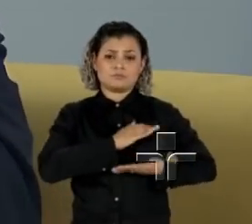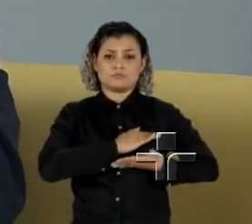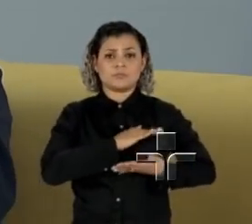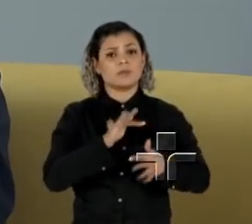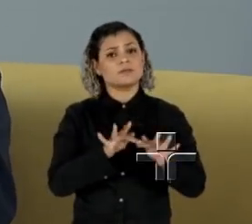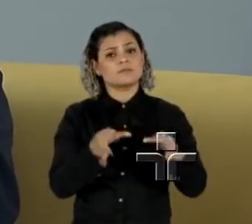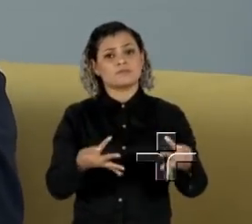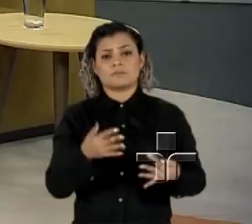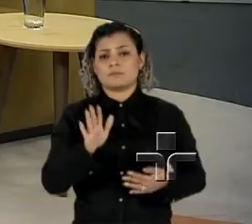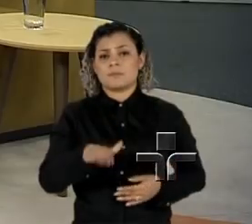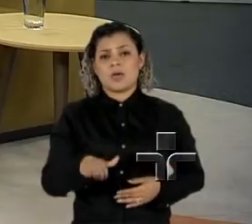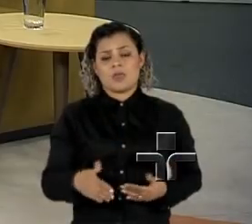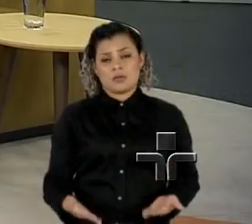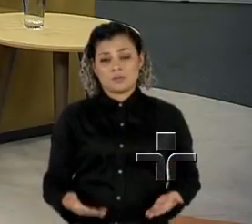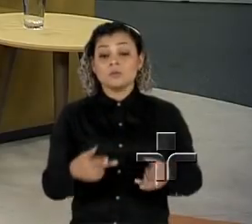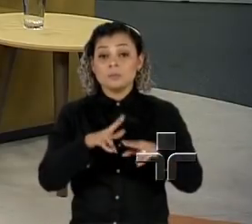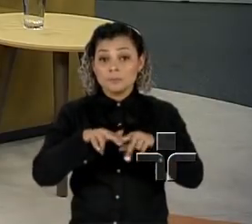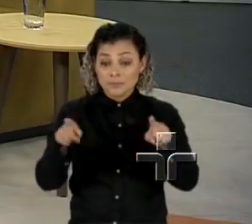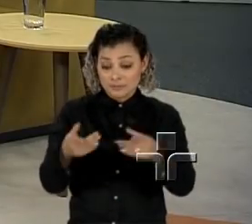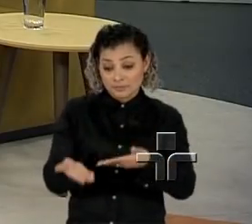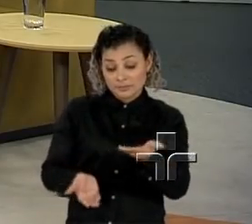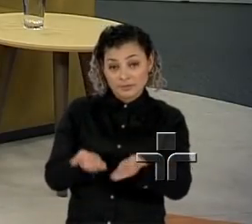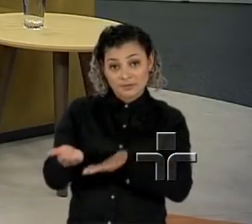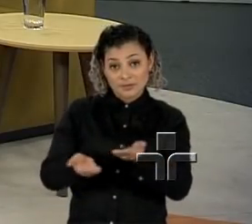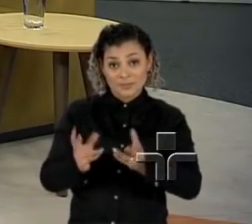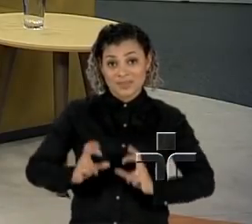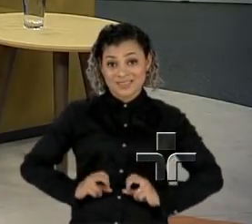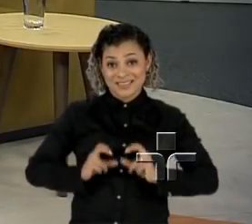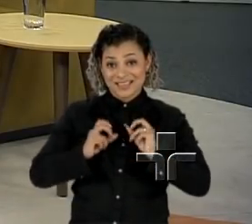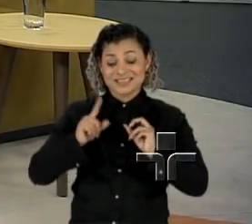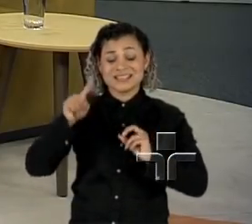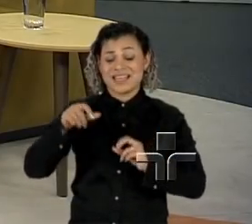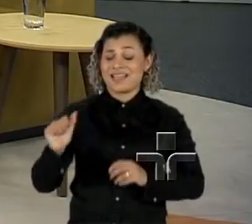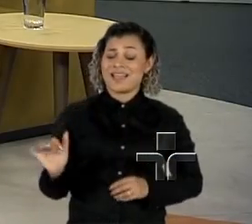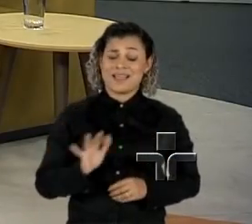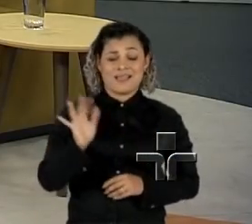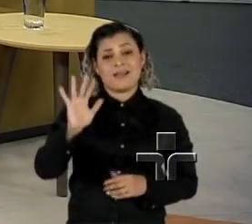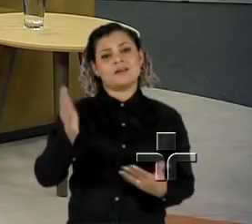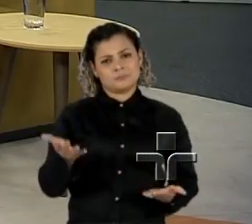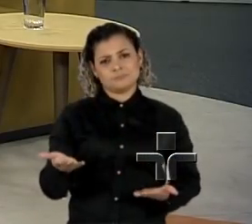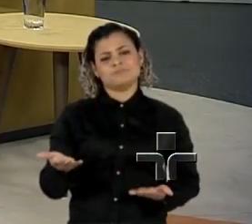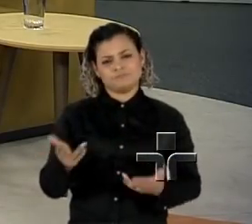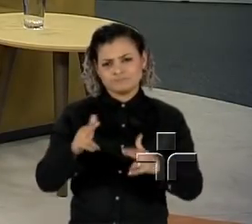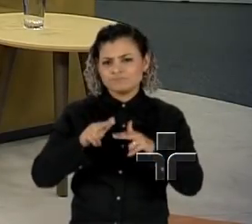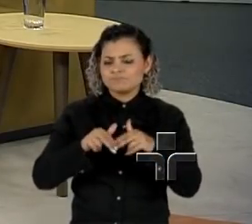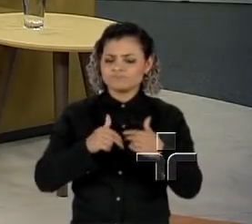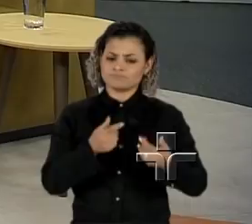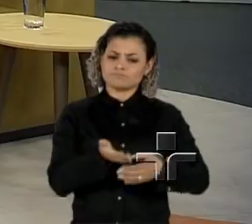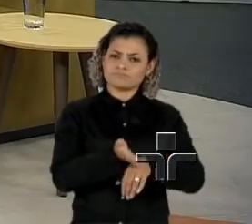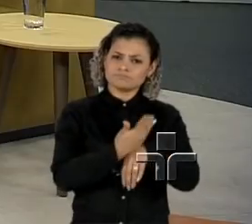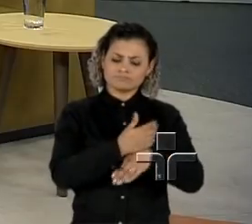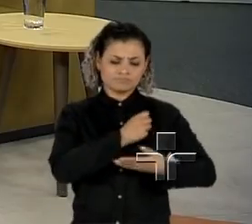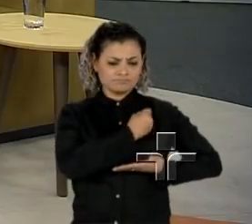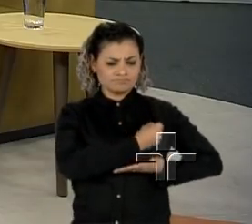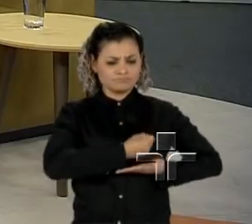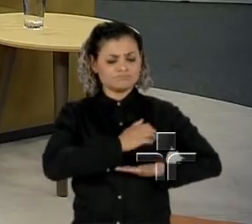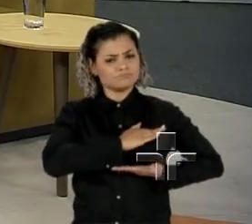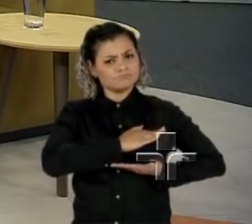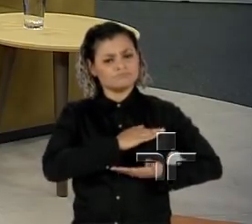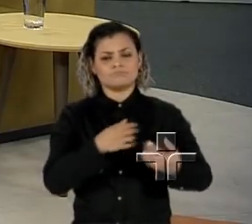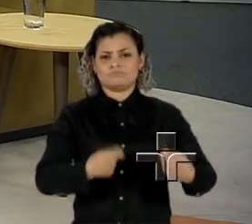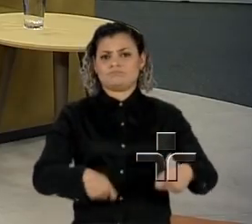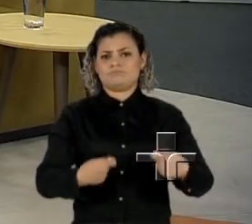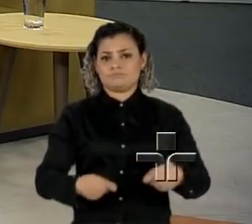barato, haja vista que o tratamento da mulher com câncer avançado, ele é muito mais caro do que qualquer mamógrafo e nós